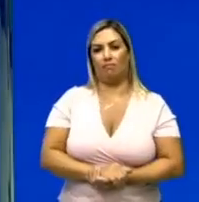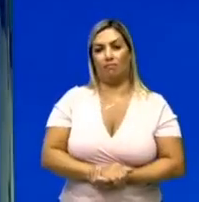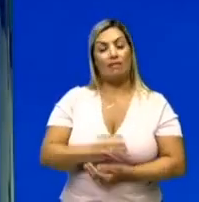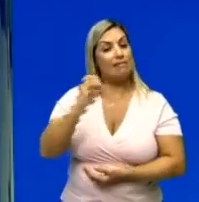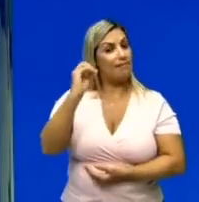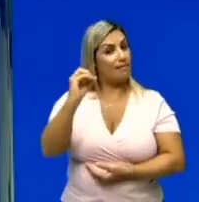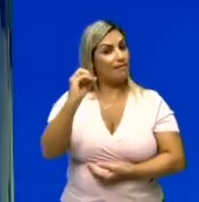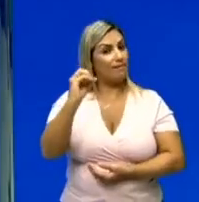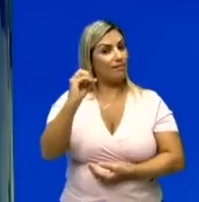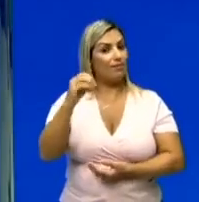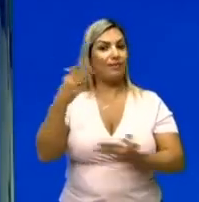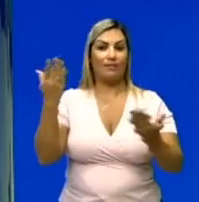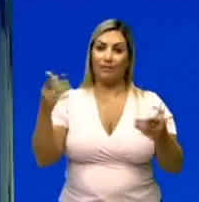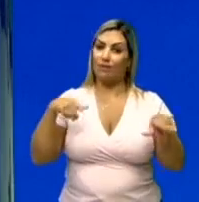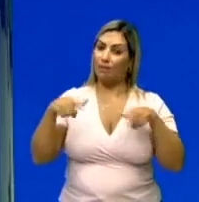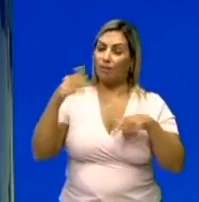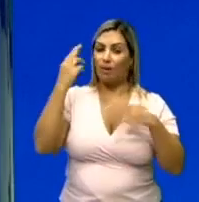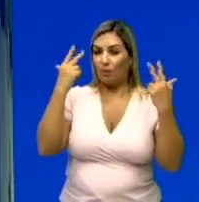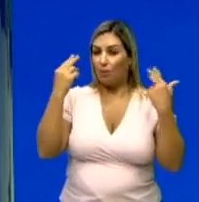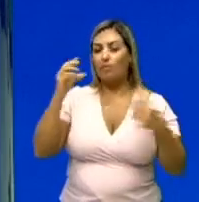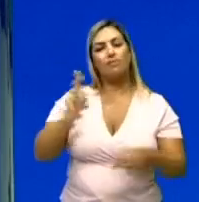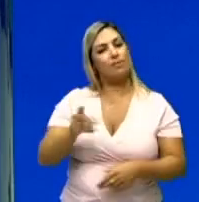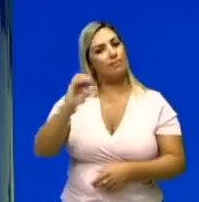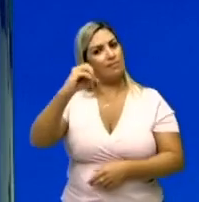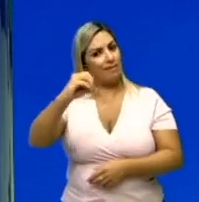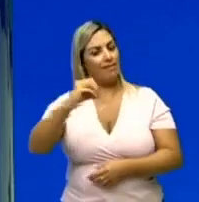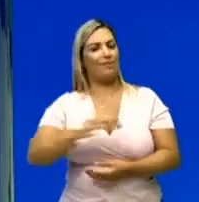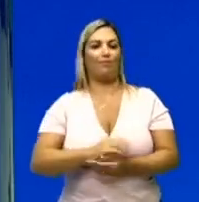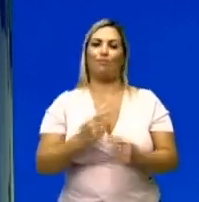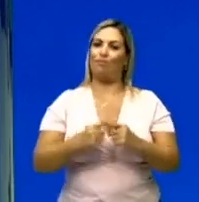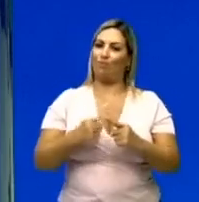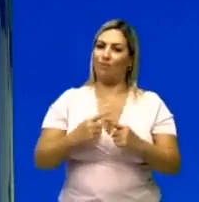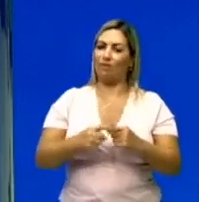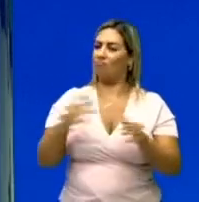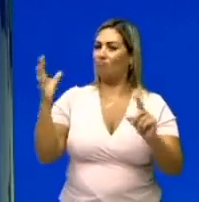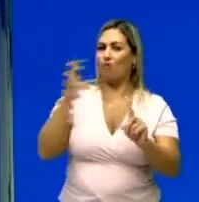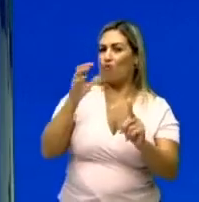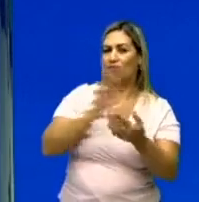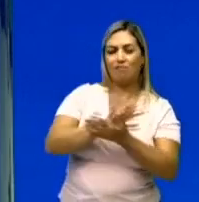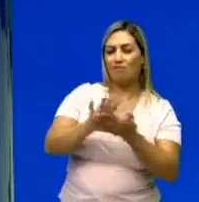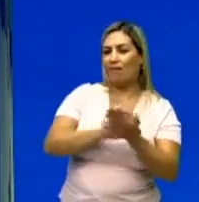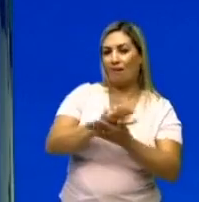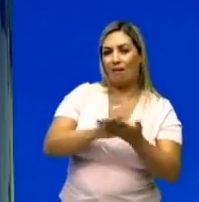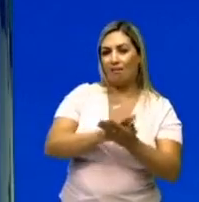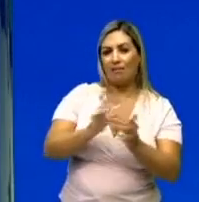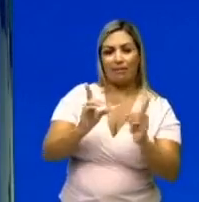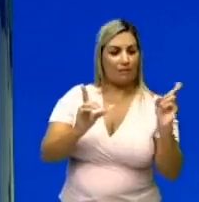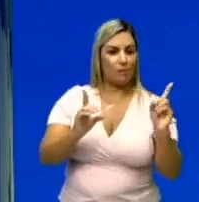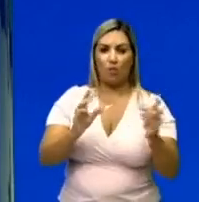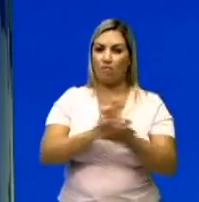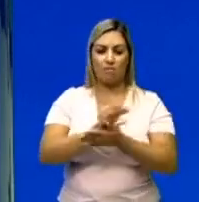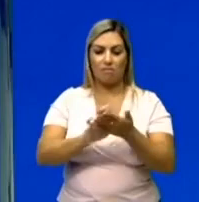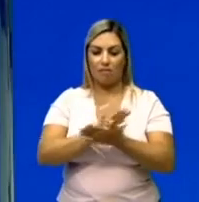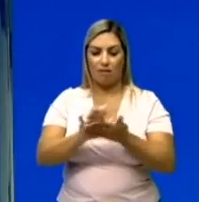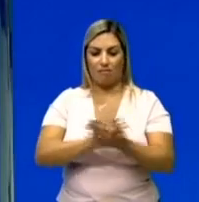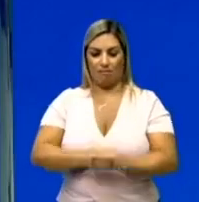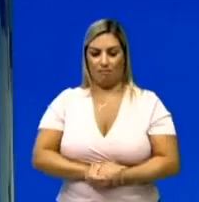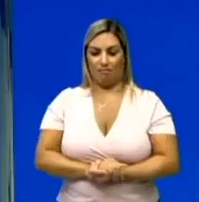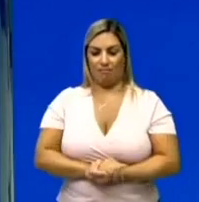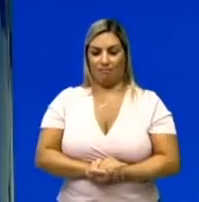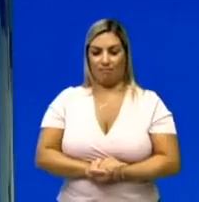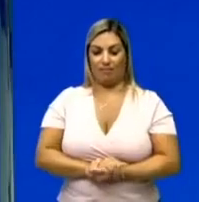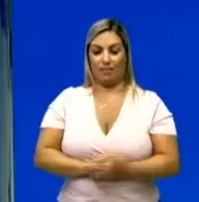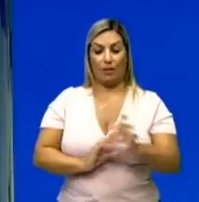é zero. Logo, o trabalho da normal sempre é zero, porque ela não influencia no deslocamento desse corpo, né?